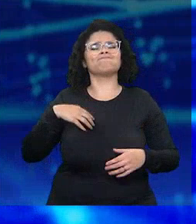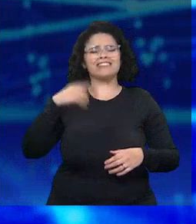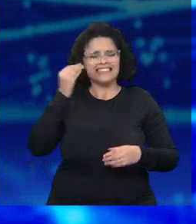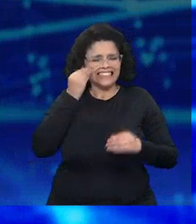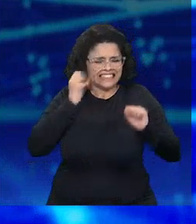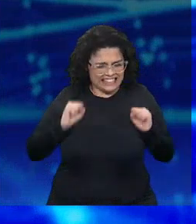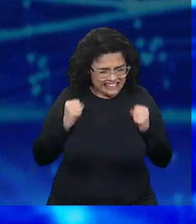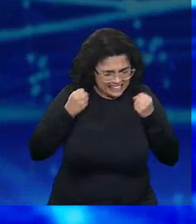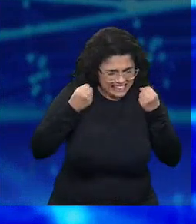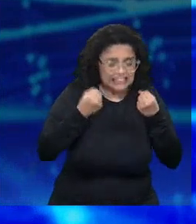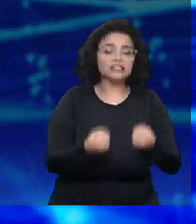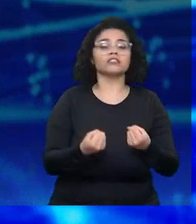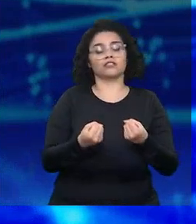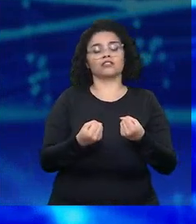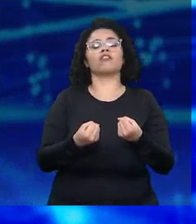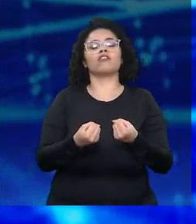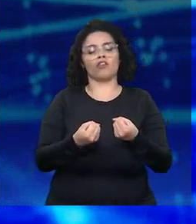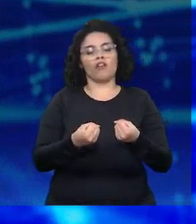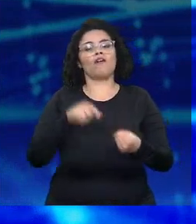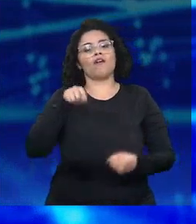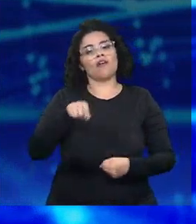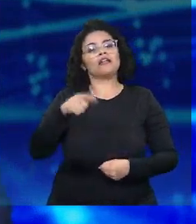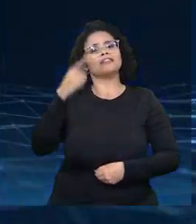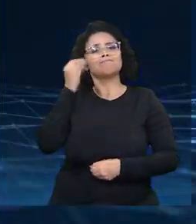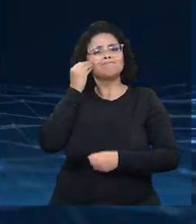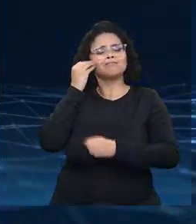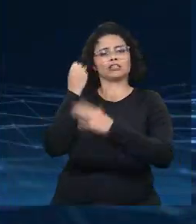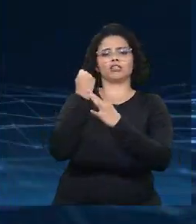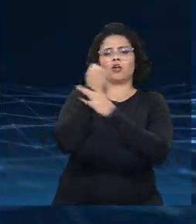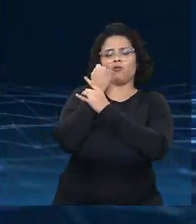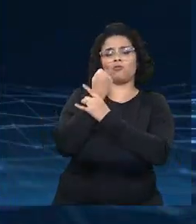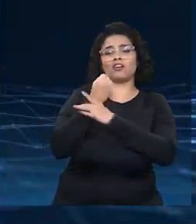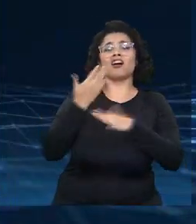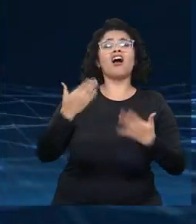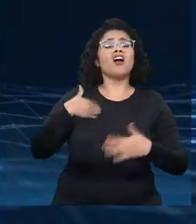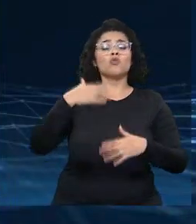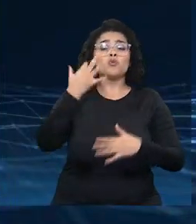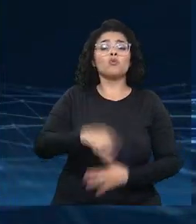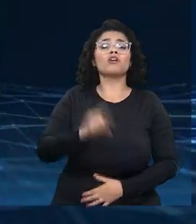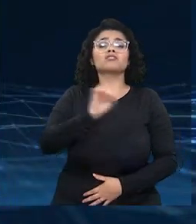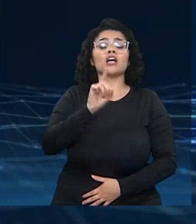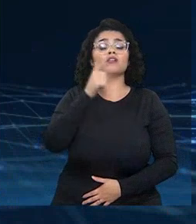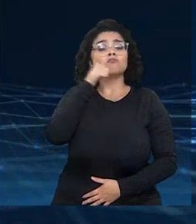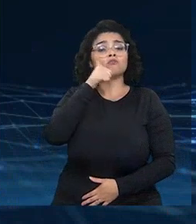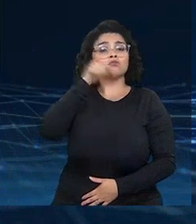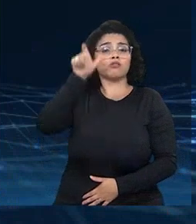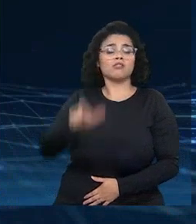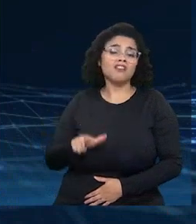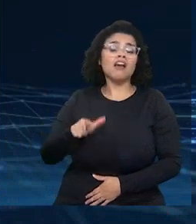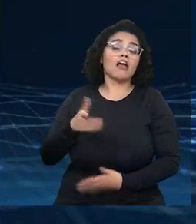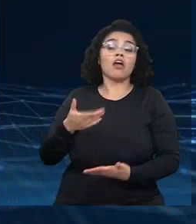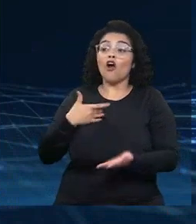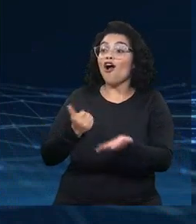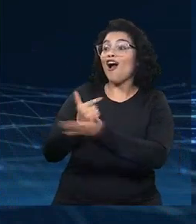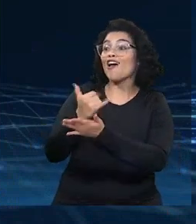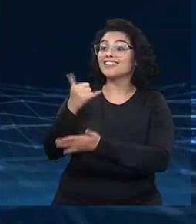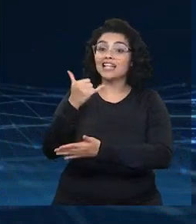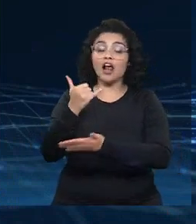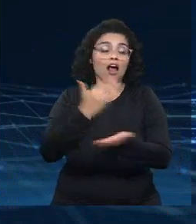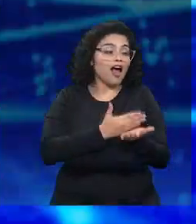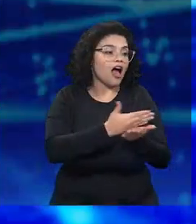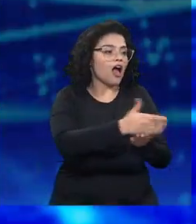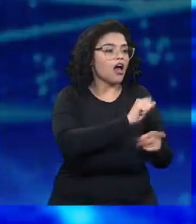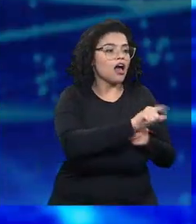dona Regina, que acabou de comprar um celular, está pagando ainda no crediário e tenha esse celular furtado. E que as pessoas voltem a ser vítimas de sequestro.